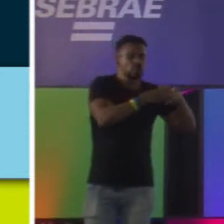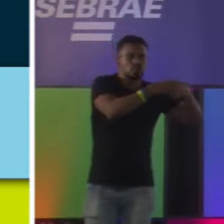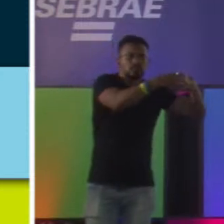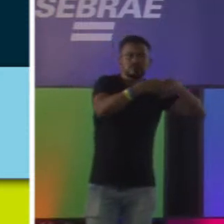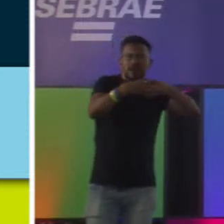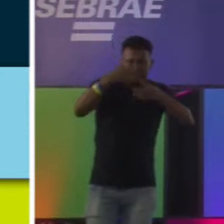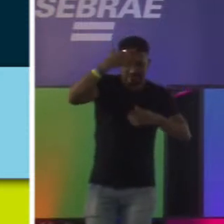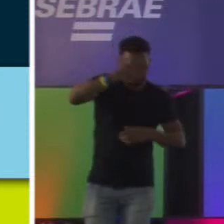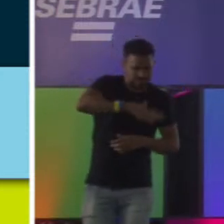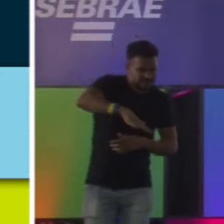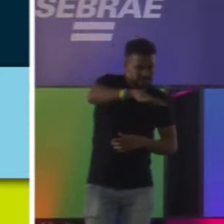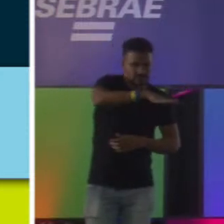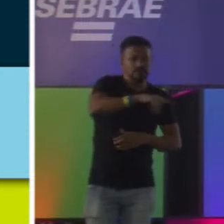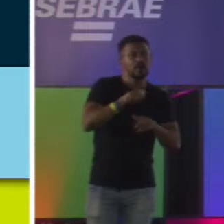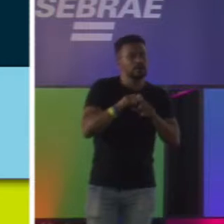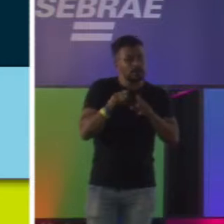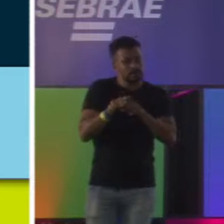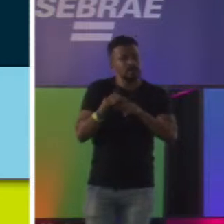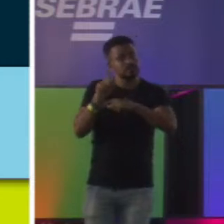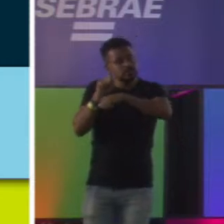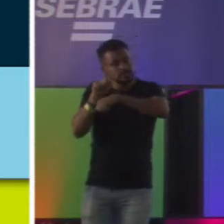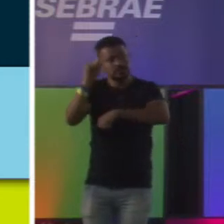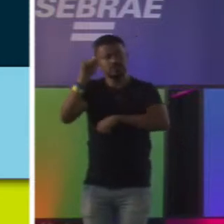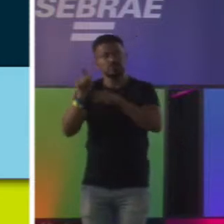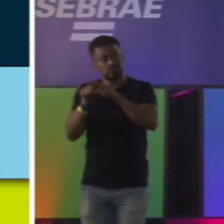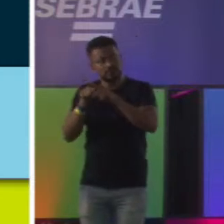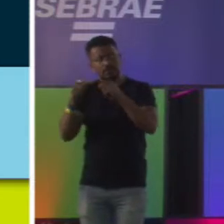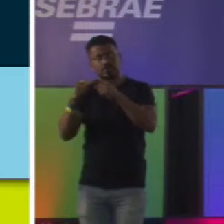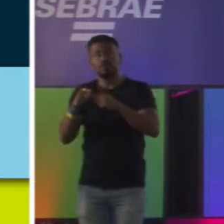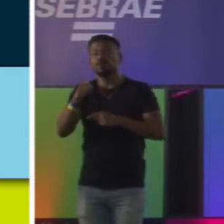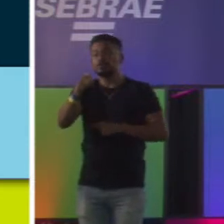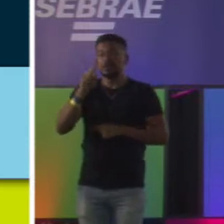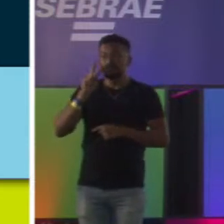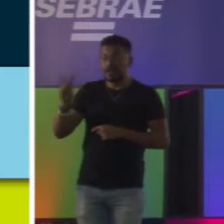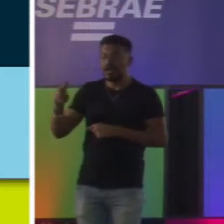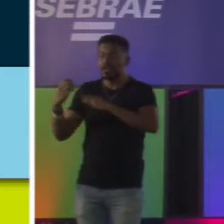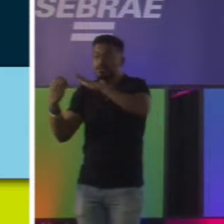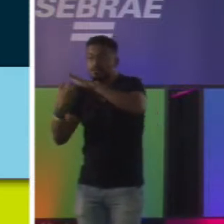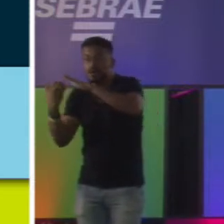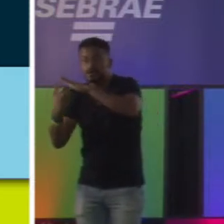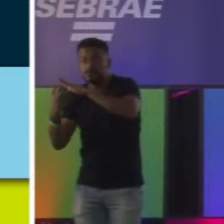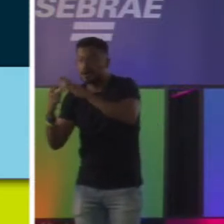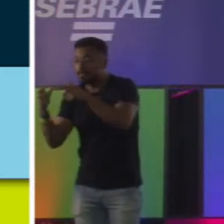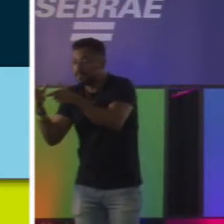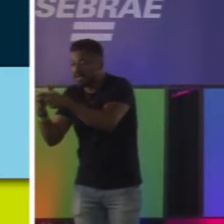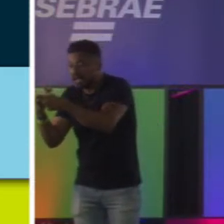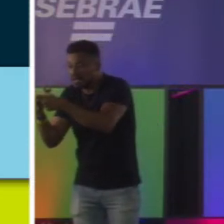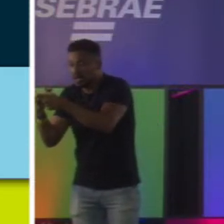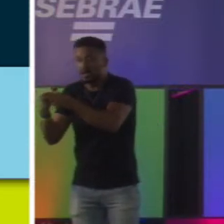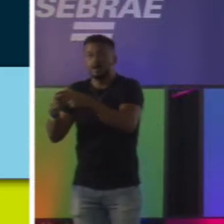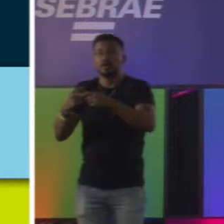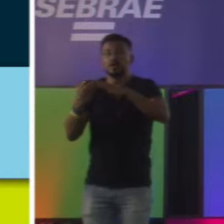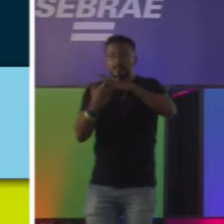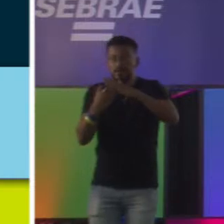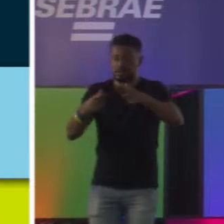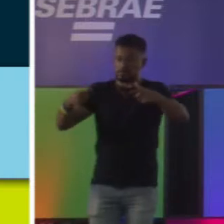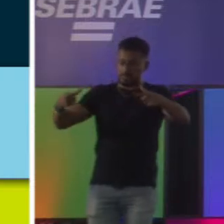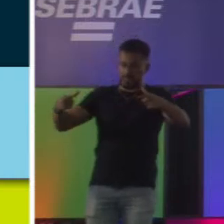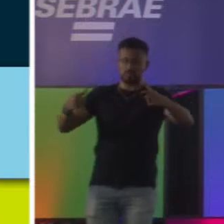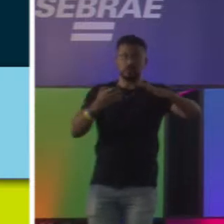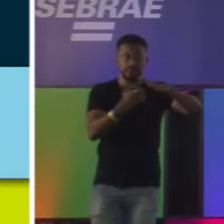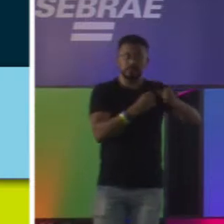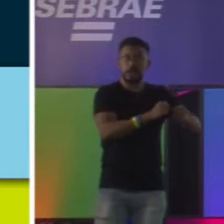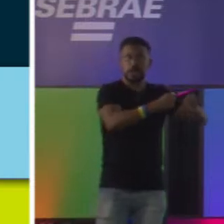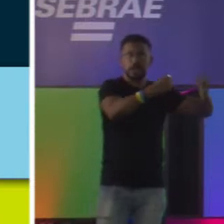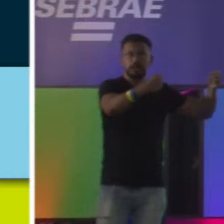à gestão, tem muito a ver também. Porque se você olhar a necessidade de uma empresa pequena, de uma empresa média e de uma empresa grande, vão ser desafios diferentes.